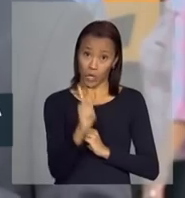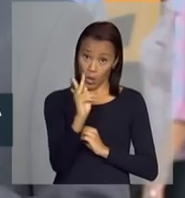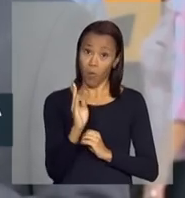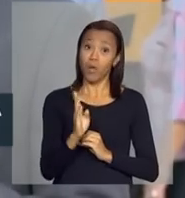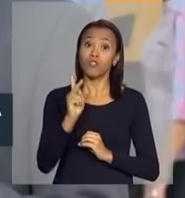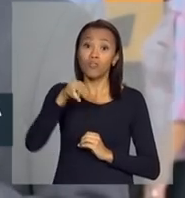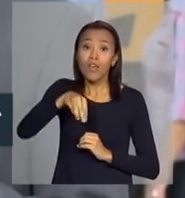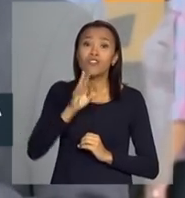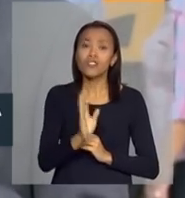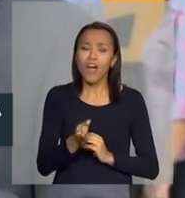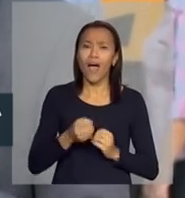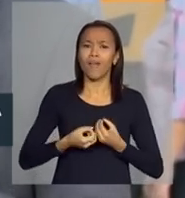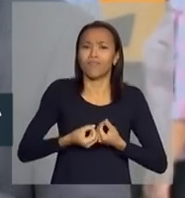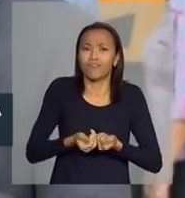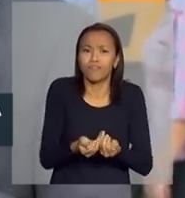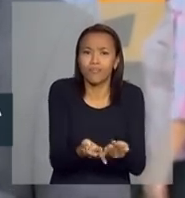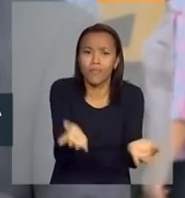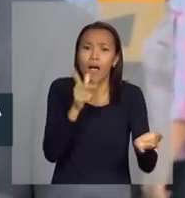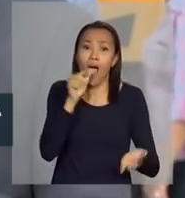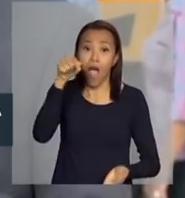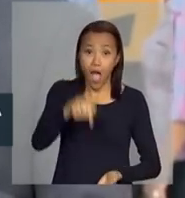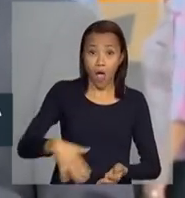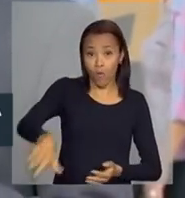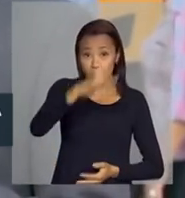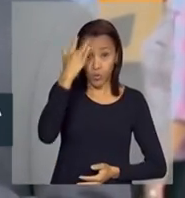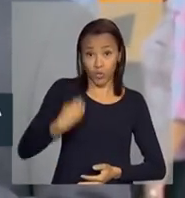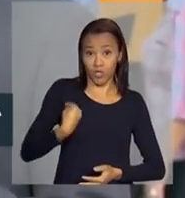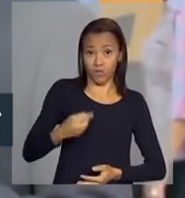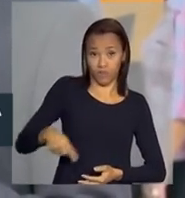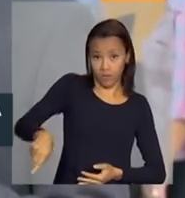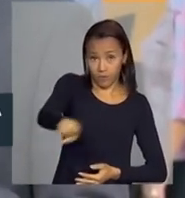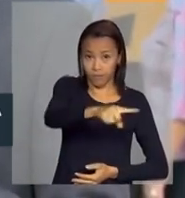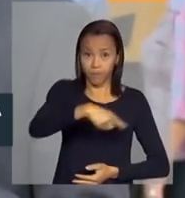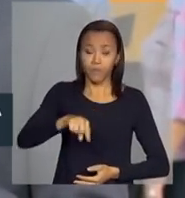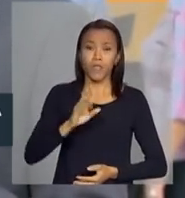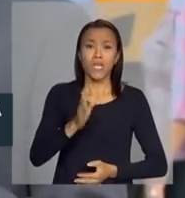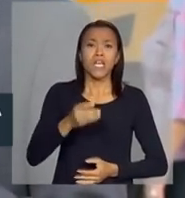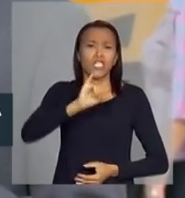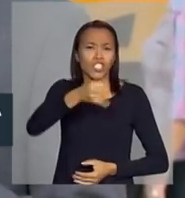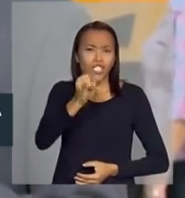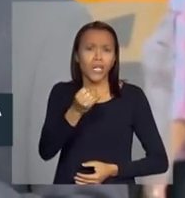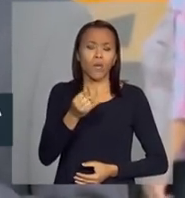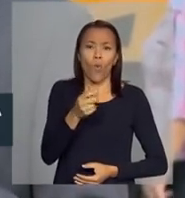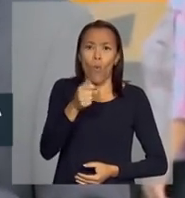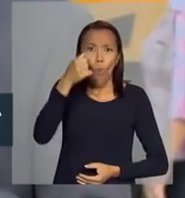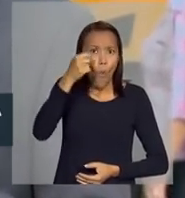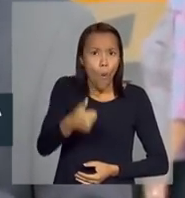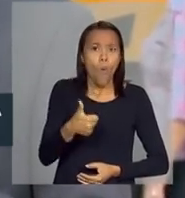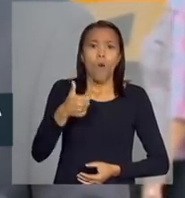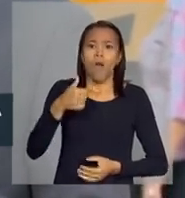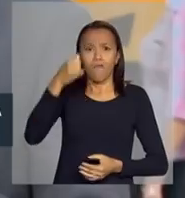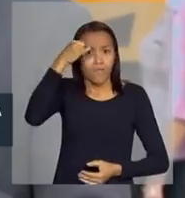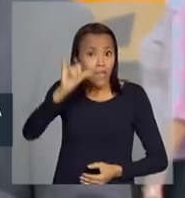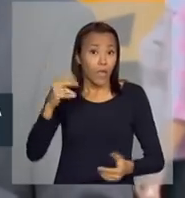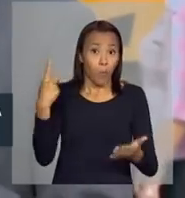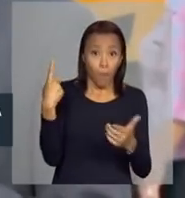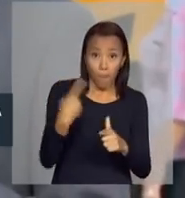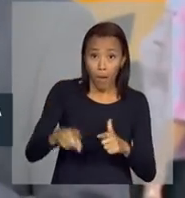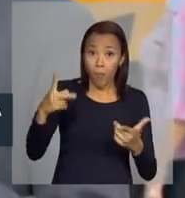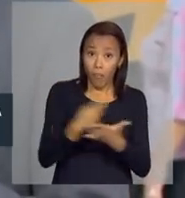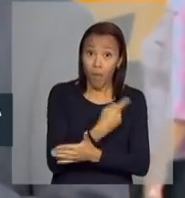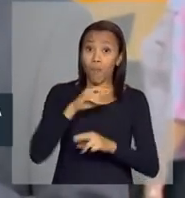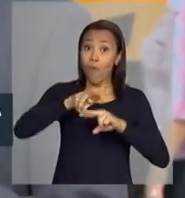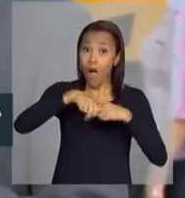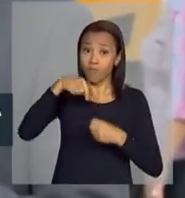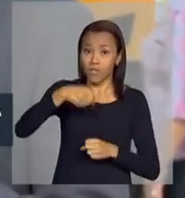já beneficia cerca de 90 mil pessoas aqui da região. Em janeiro, um colapso de água foi evitado graças a essa obra. Essa